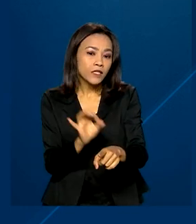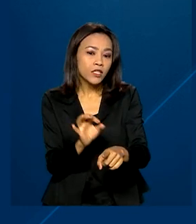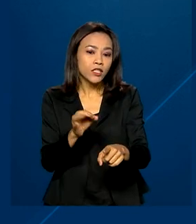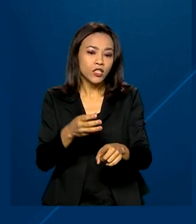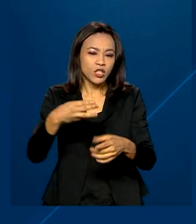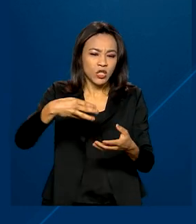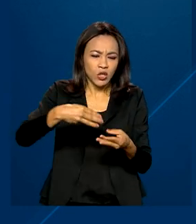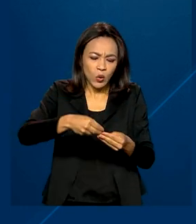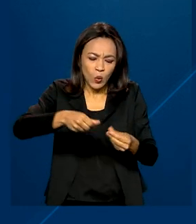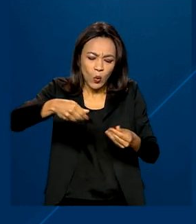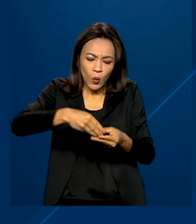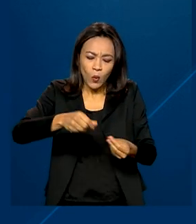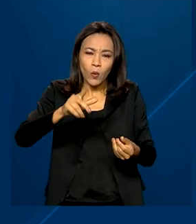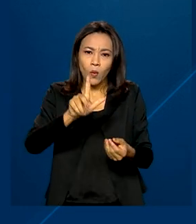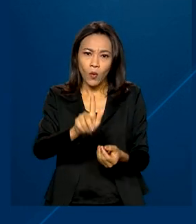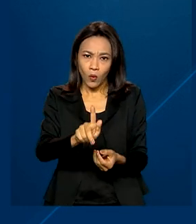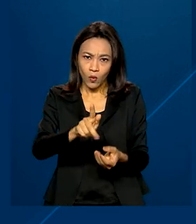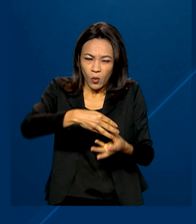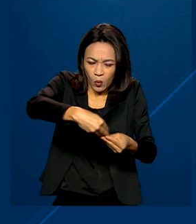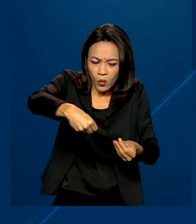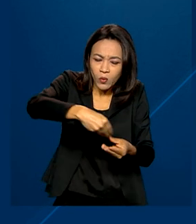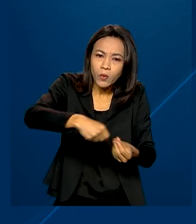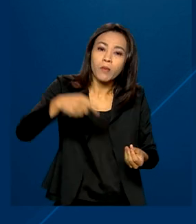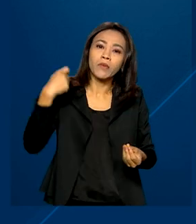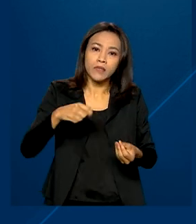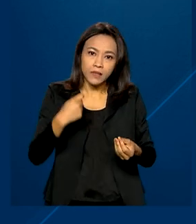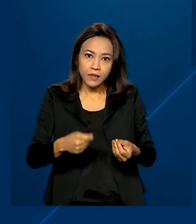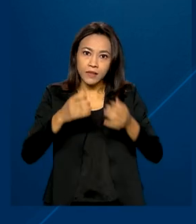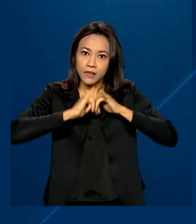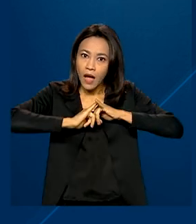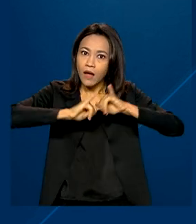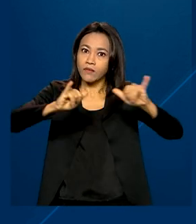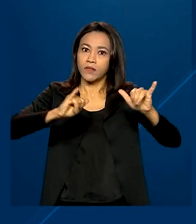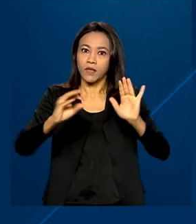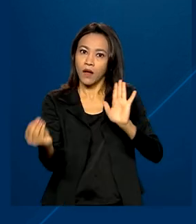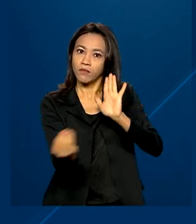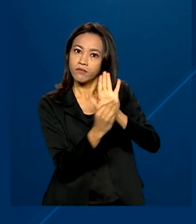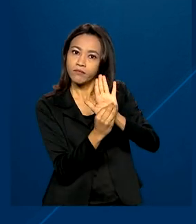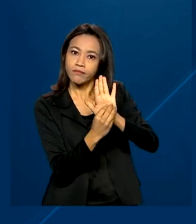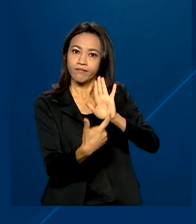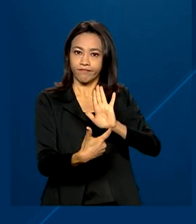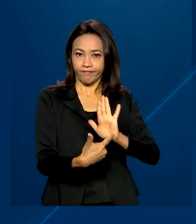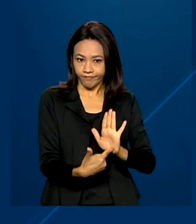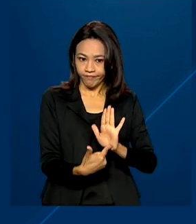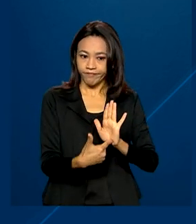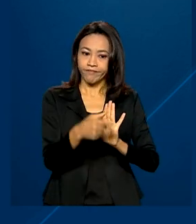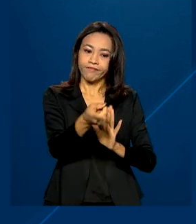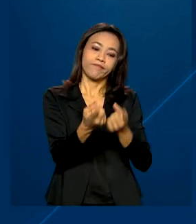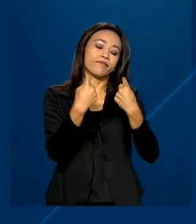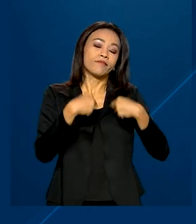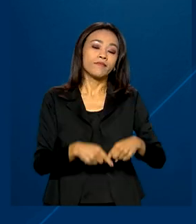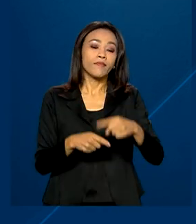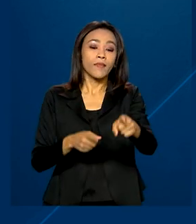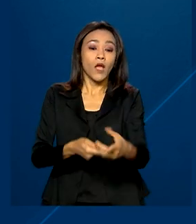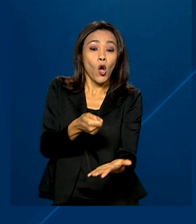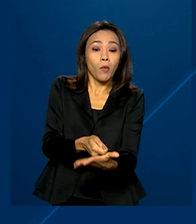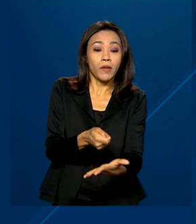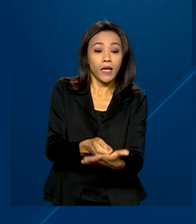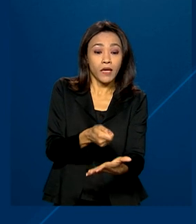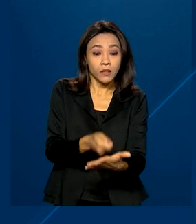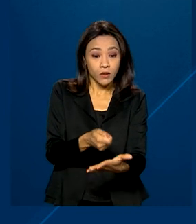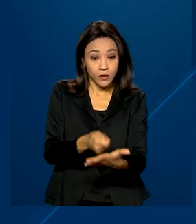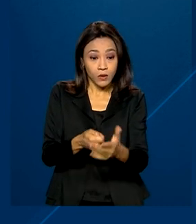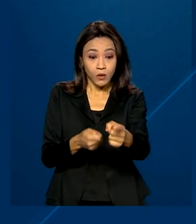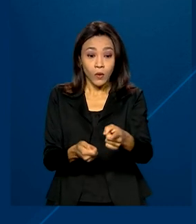deverá ser informada no painel principal, próximo à denominação de venda. É ingrediente obrigatório na